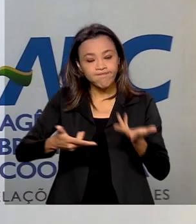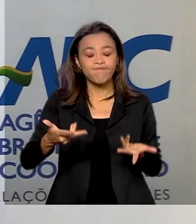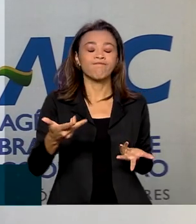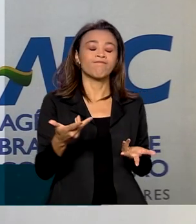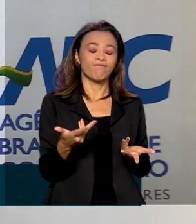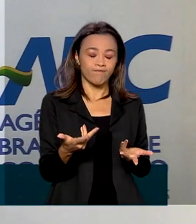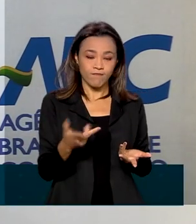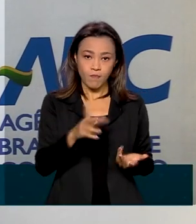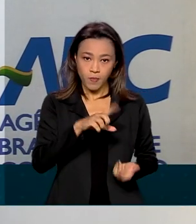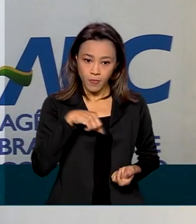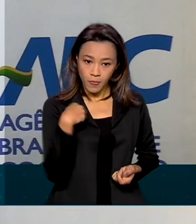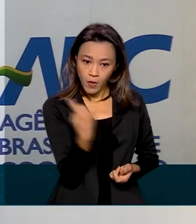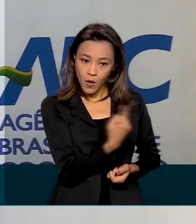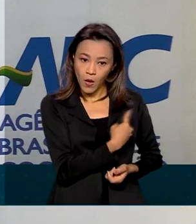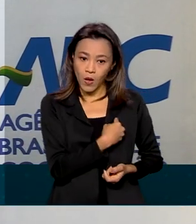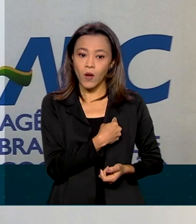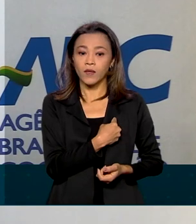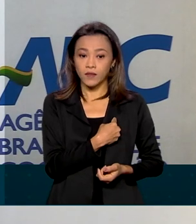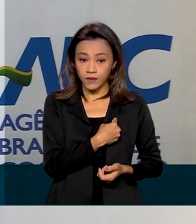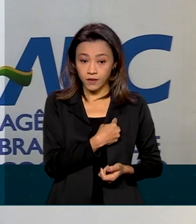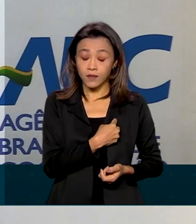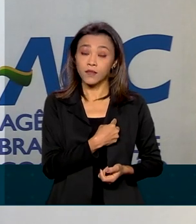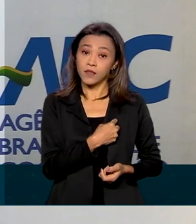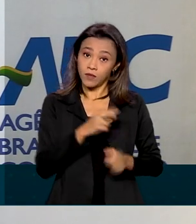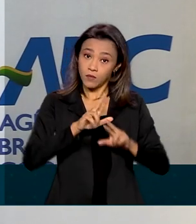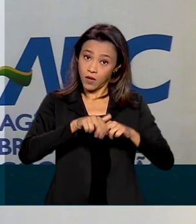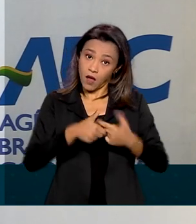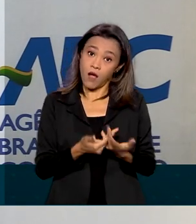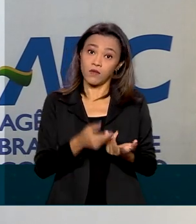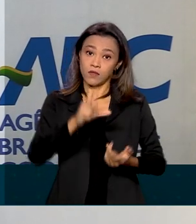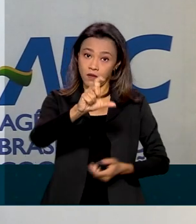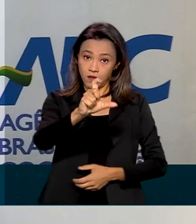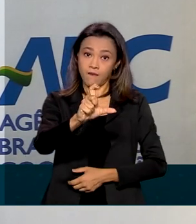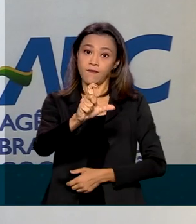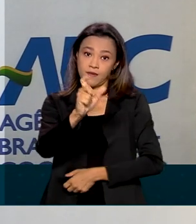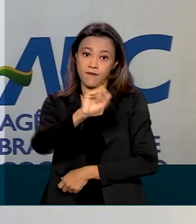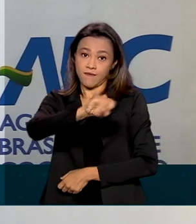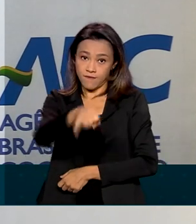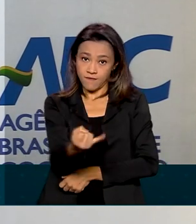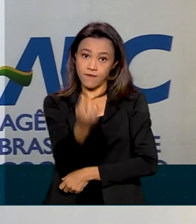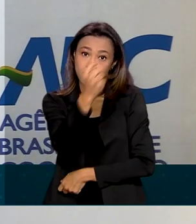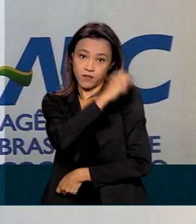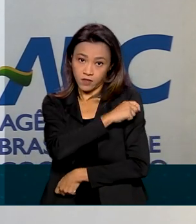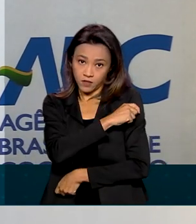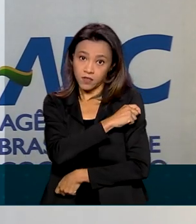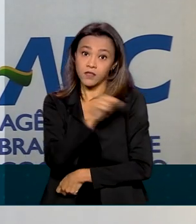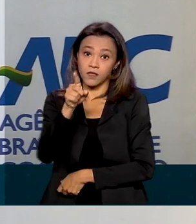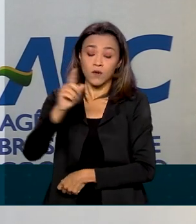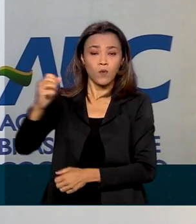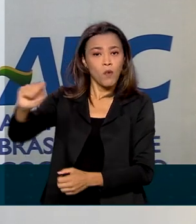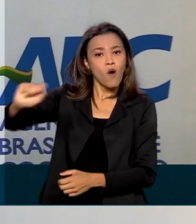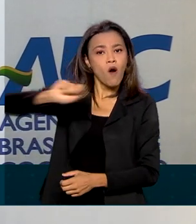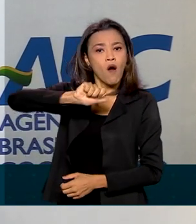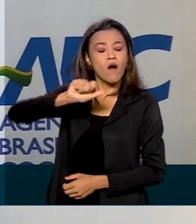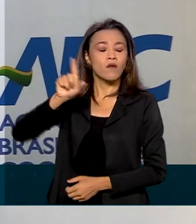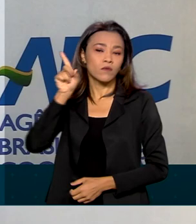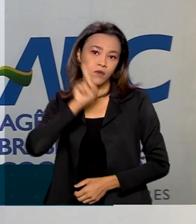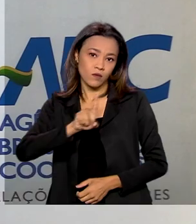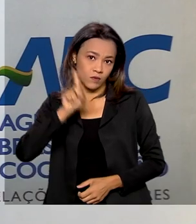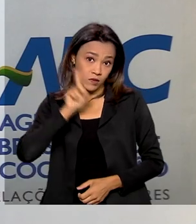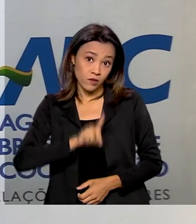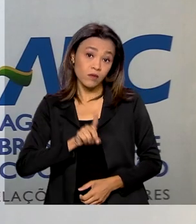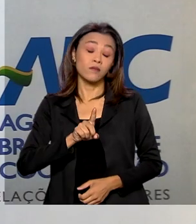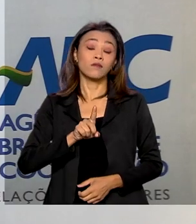Nós, em caso das vacinas de Janssen, nós recebemos uma oferta do governo norte-americano, atendendo a uma